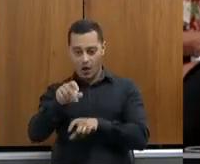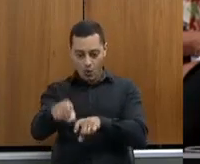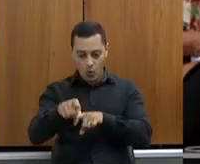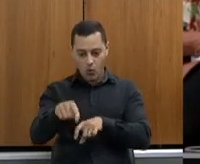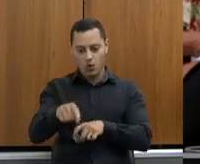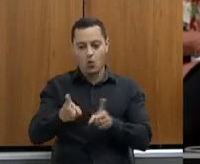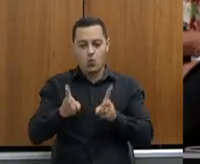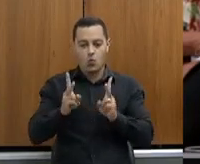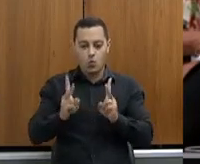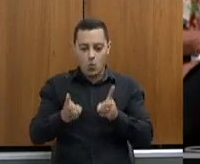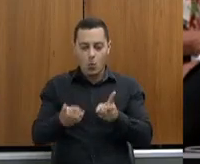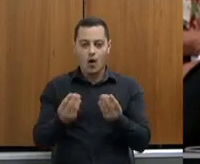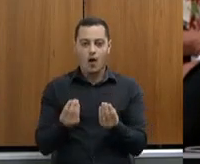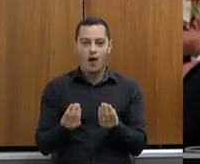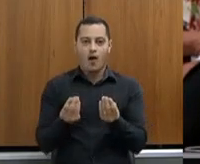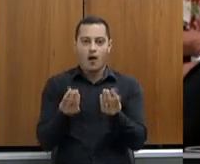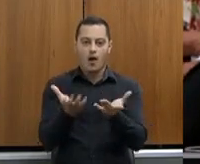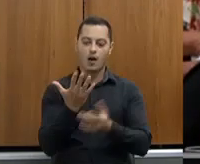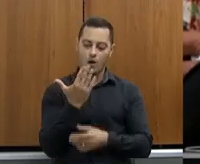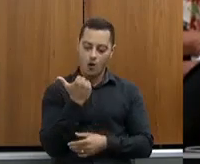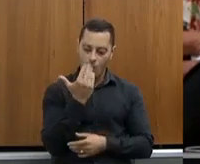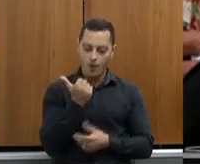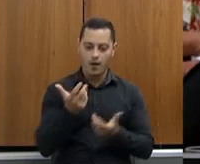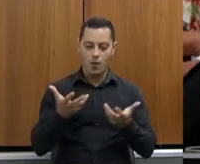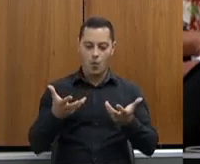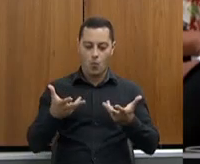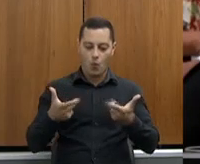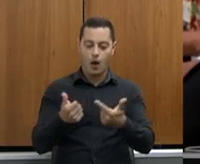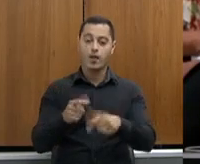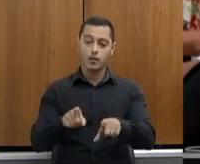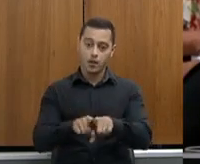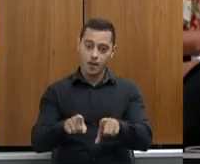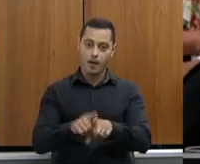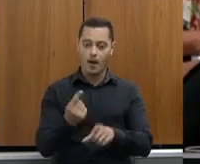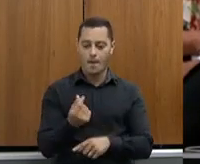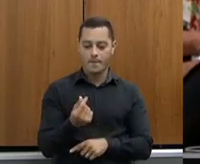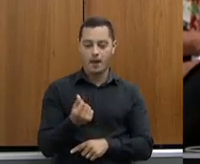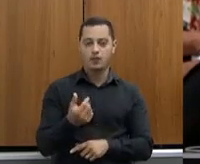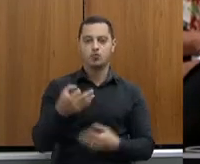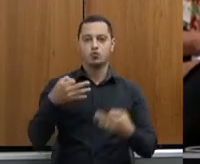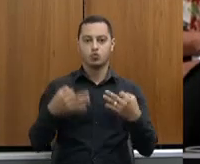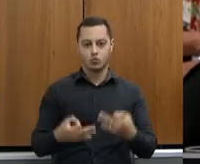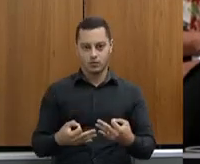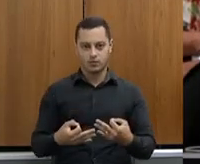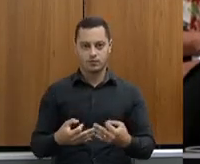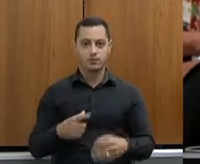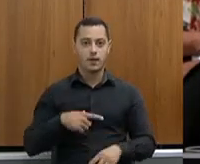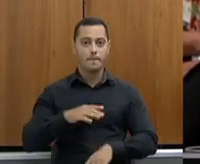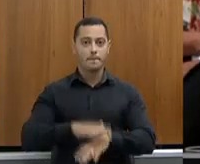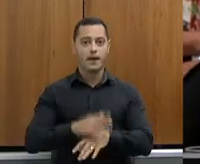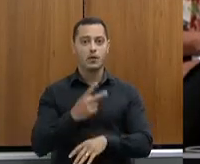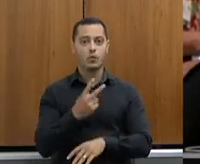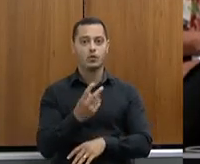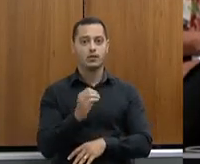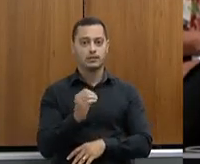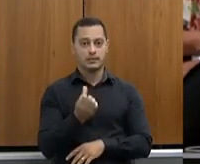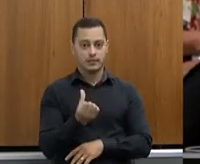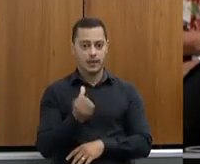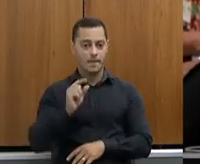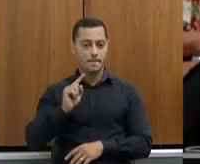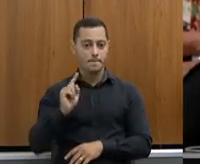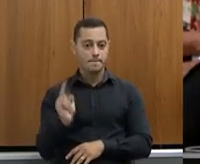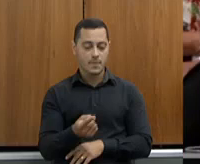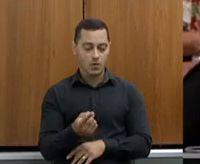pessoas terem alimento de qualidade e de um preço justo, o que eu acho importante. São mais de 206 mil atendimentos nas culturas